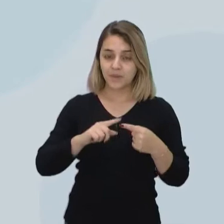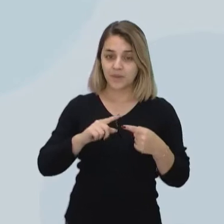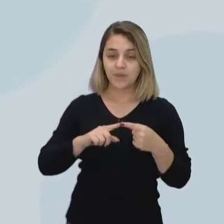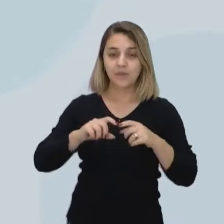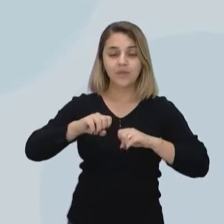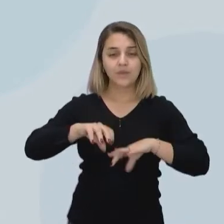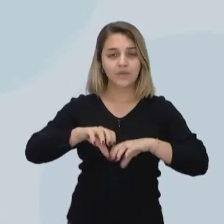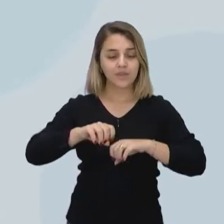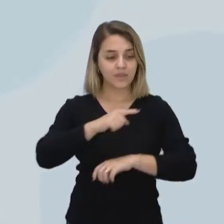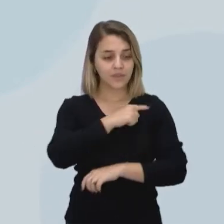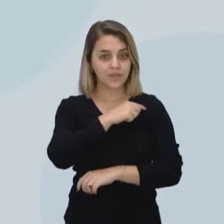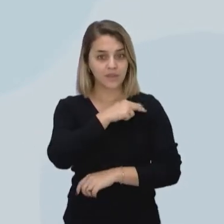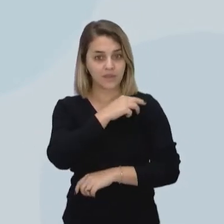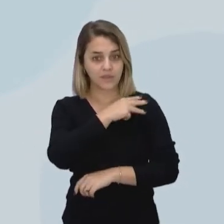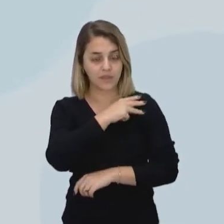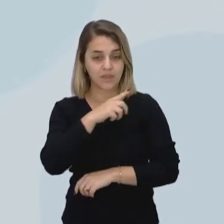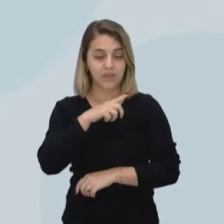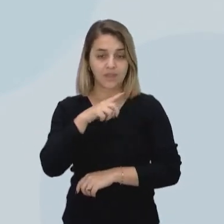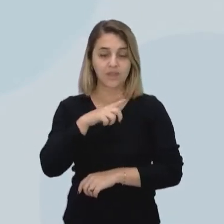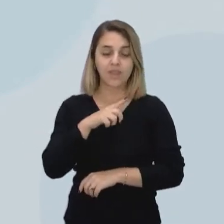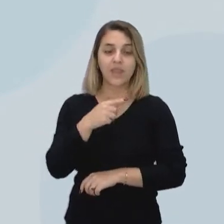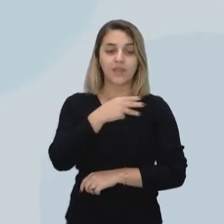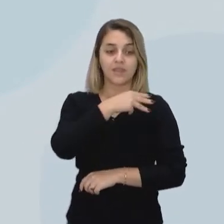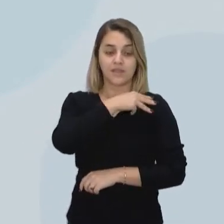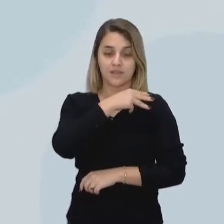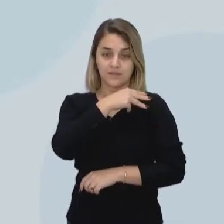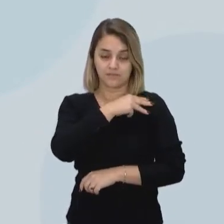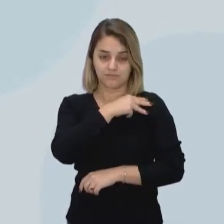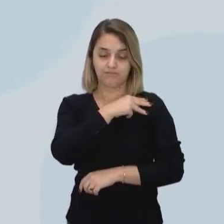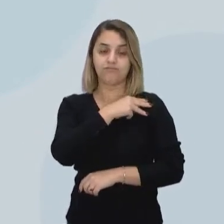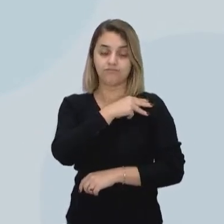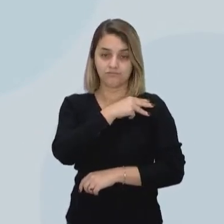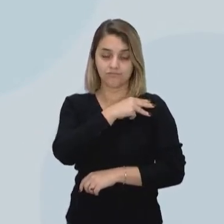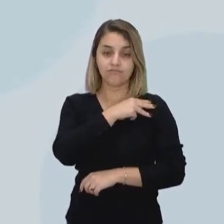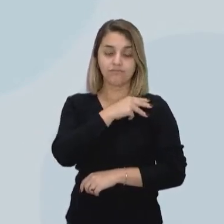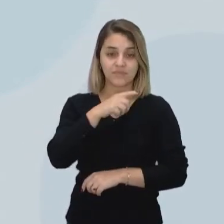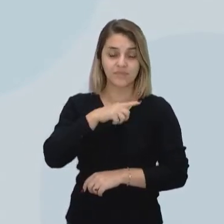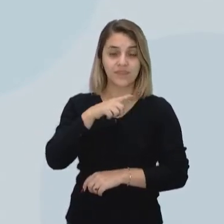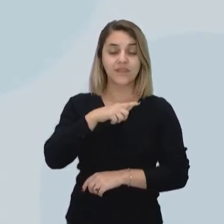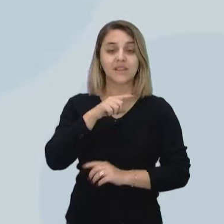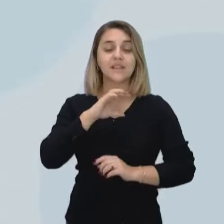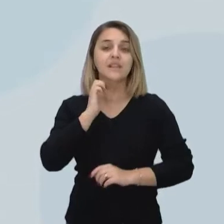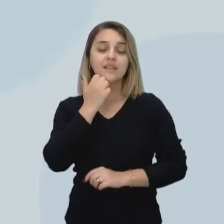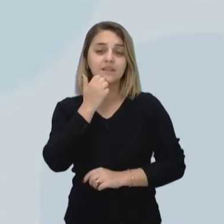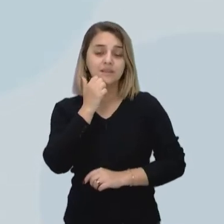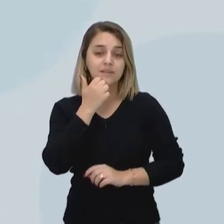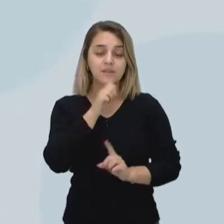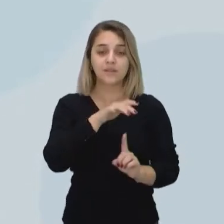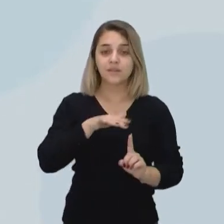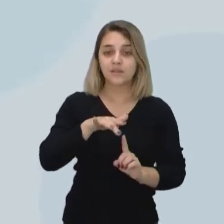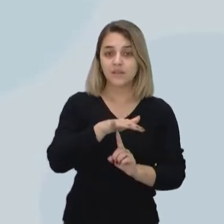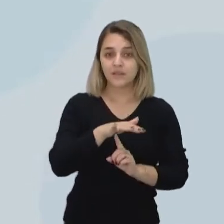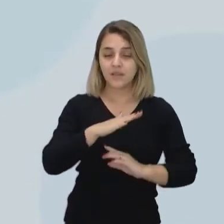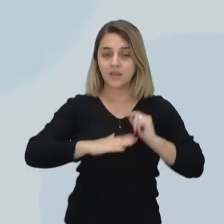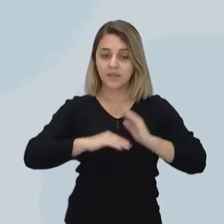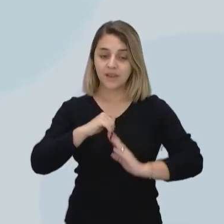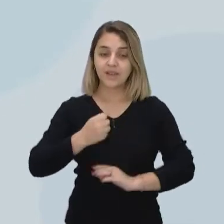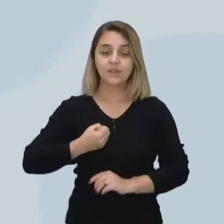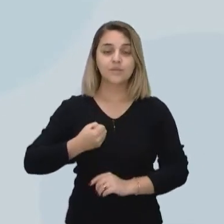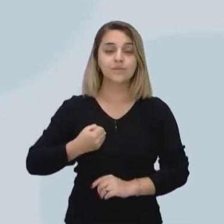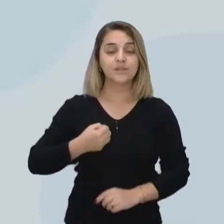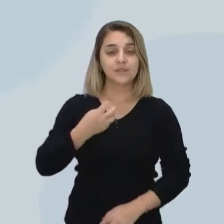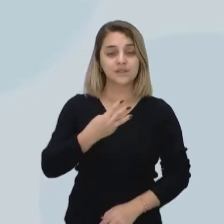Médio, que vai percorrer a primeira e a terceira série da área de Ciência da Natureza, a habilidade 309. E também nós